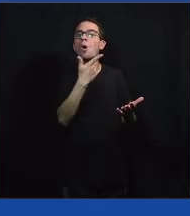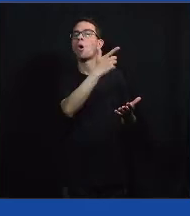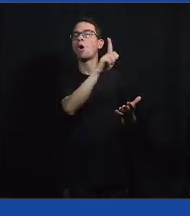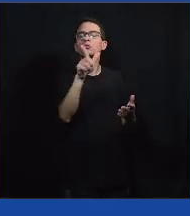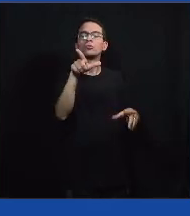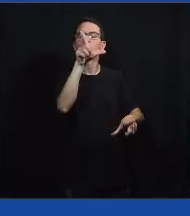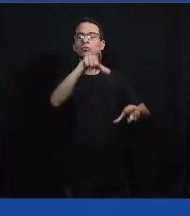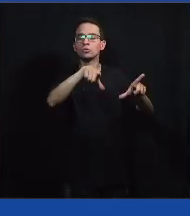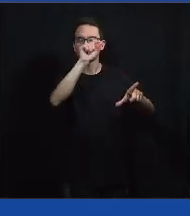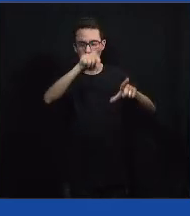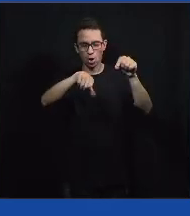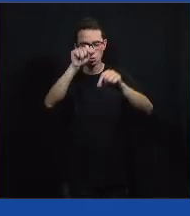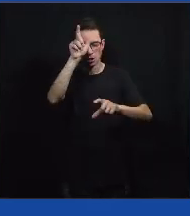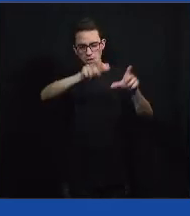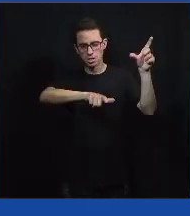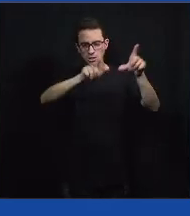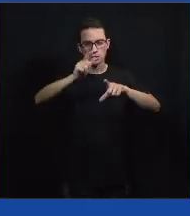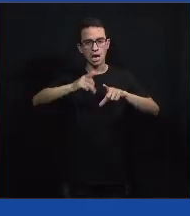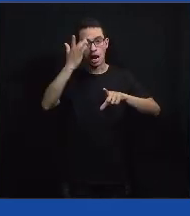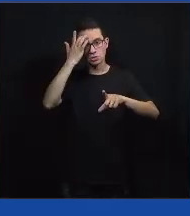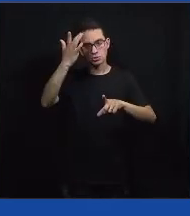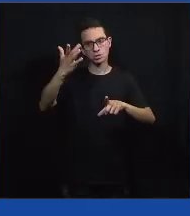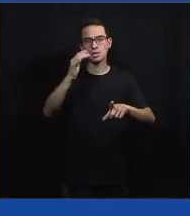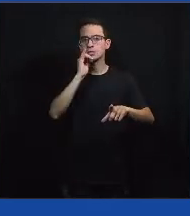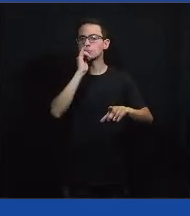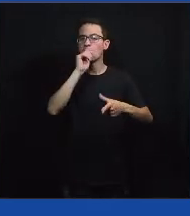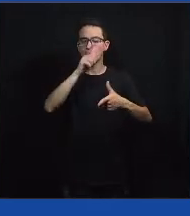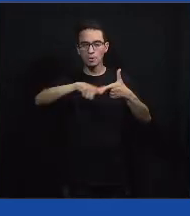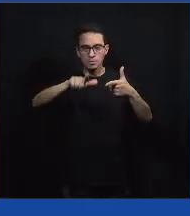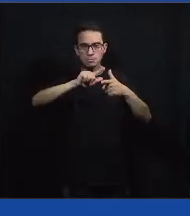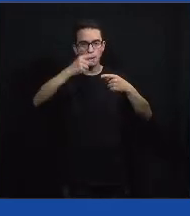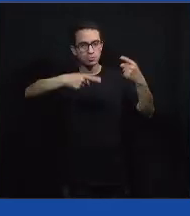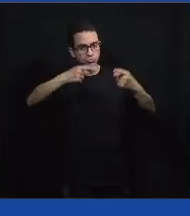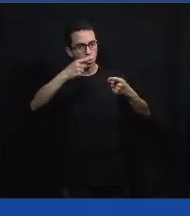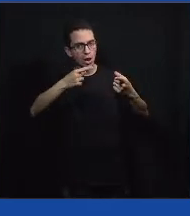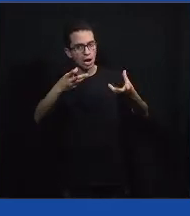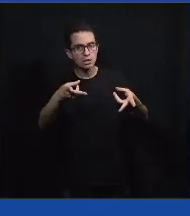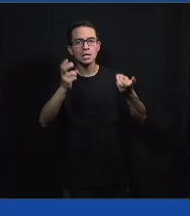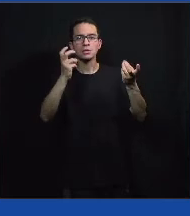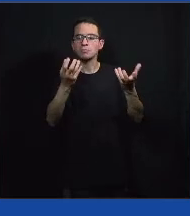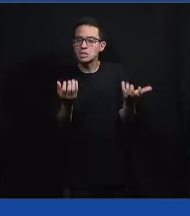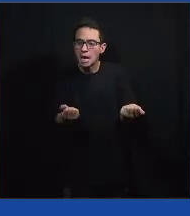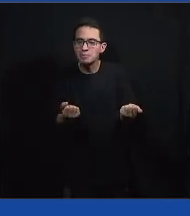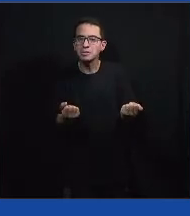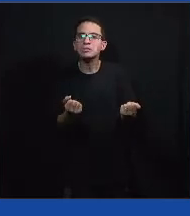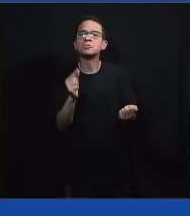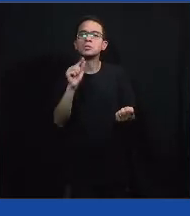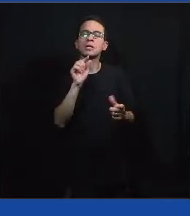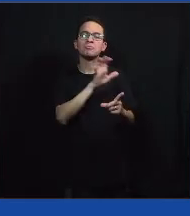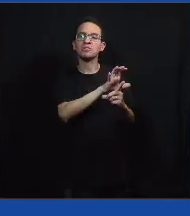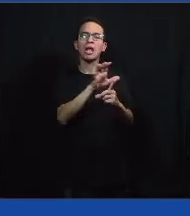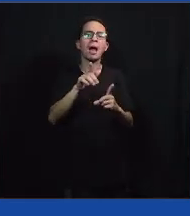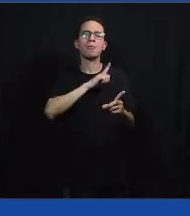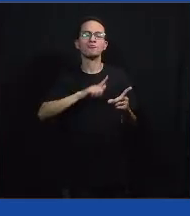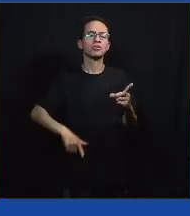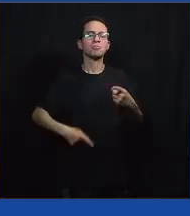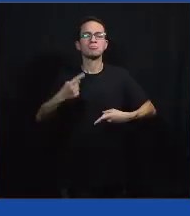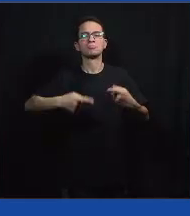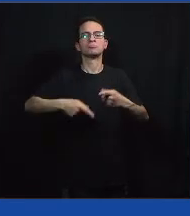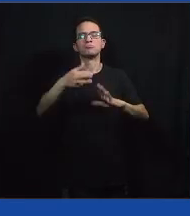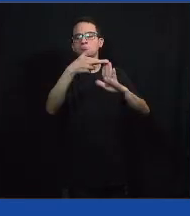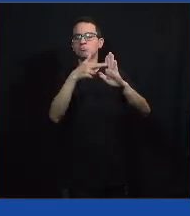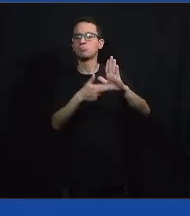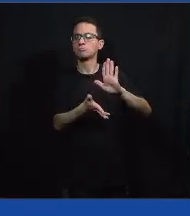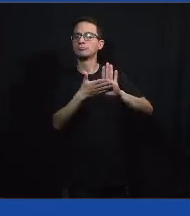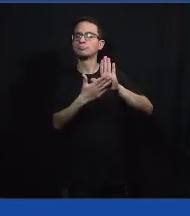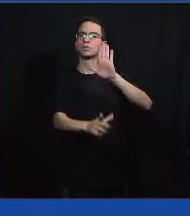o recorte da sociedade também que mais sofre com o problema público? Quem pode influenciar nessa política pública? Enfim, podem ir listando que a gente vai